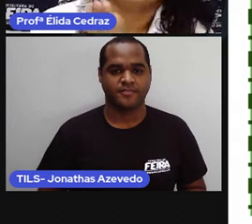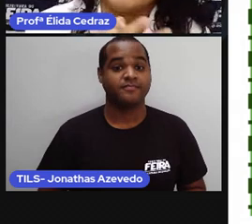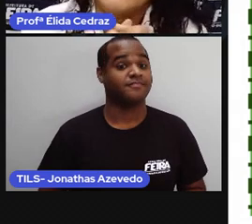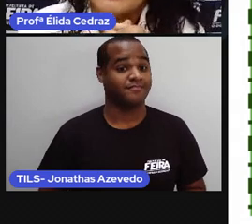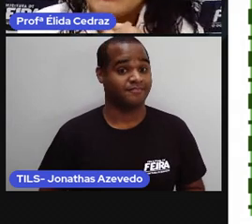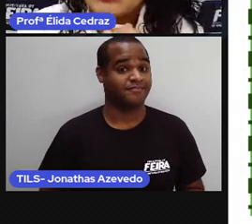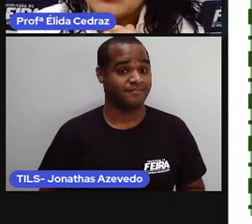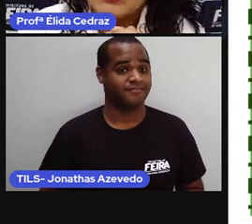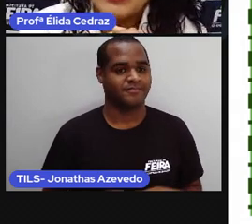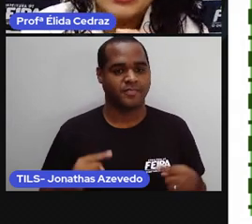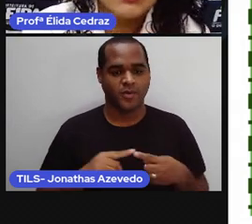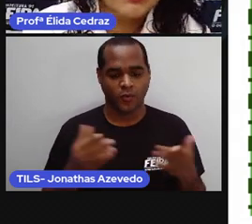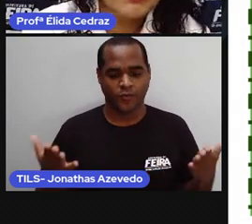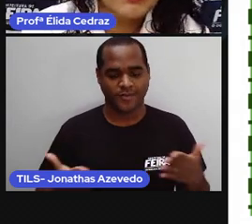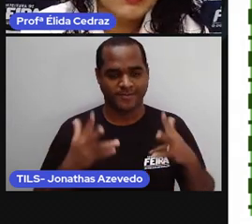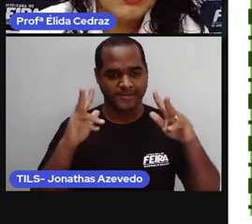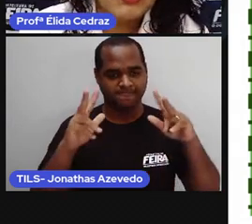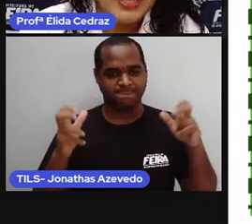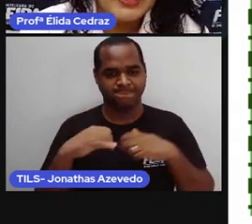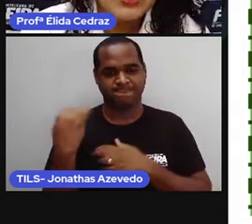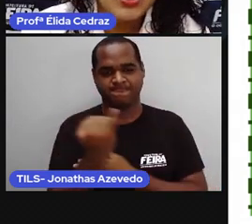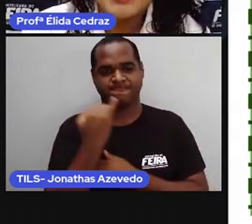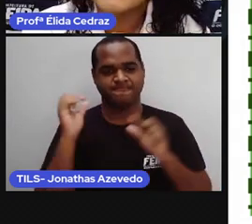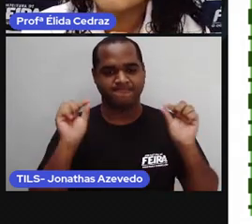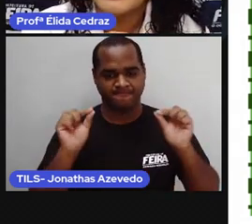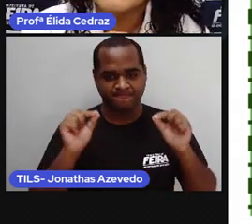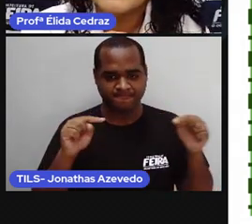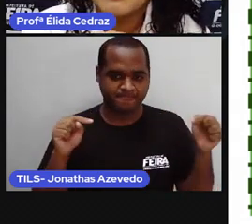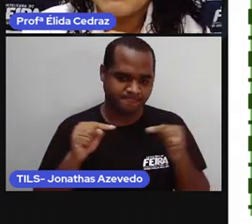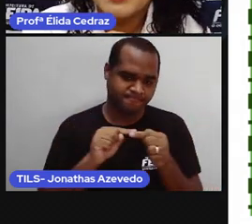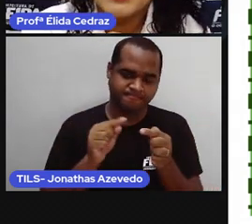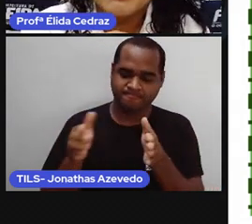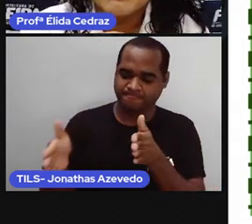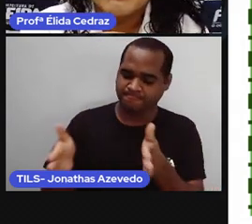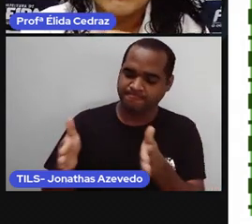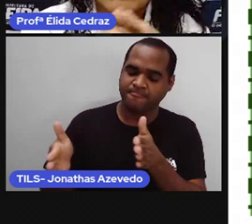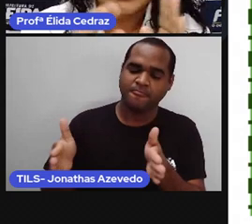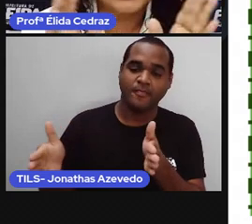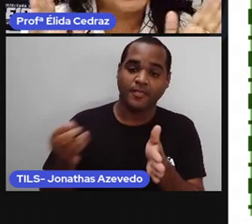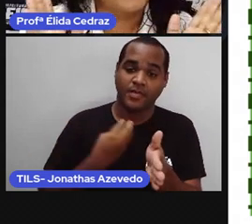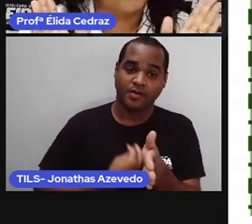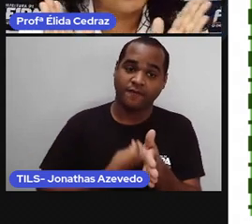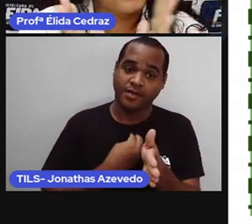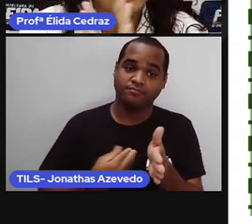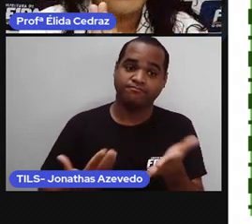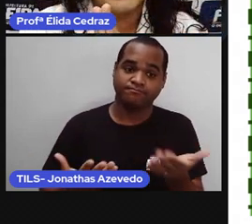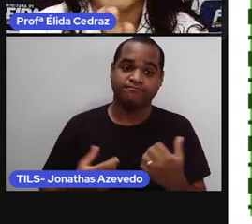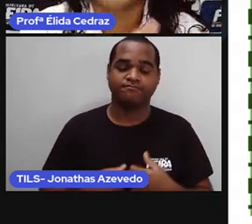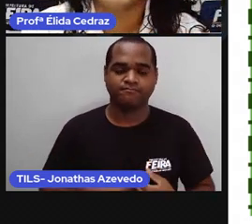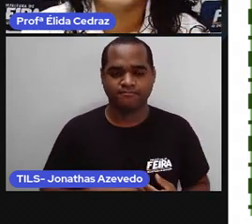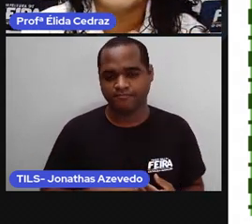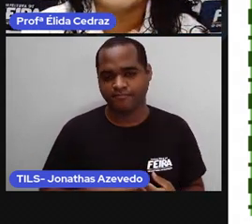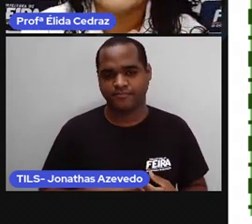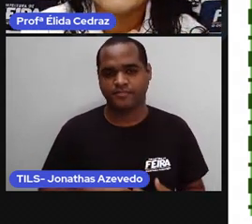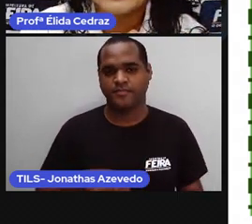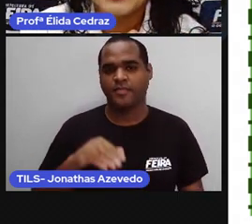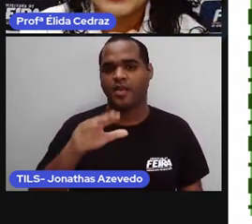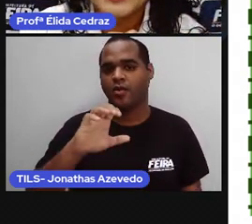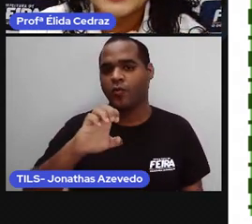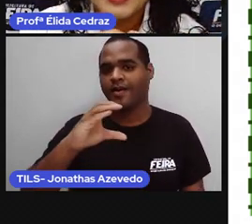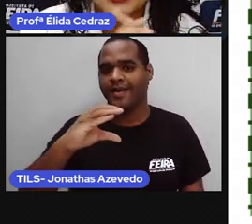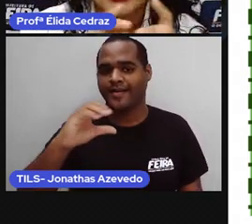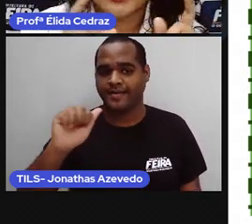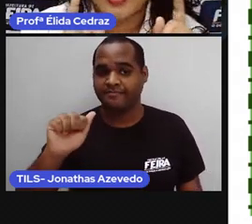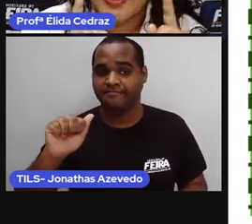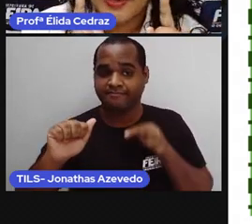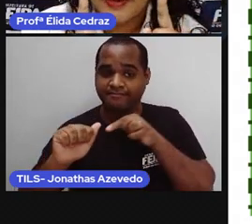A aula de hoje fala sobre as fases da vida. E de acordo com o Estatuto da Criança e do